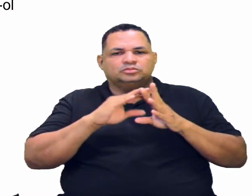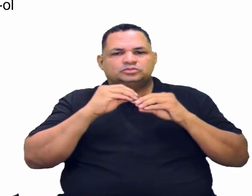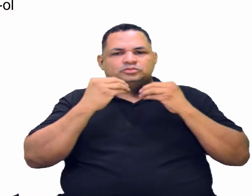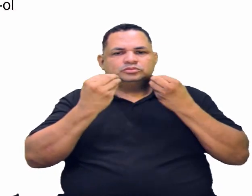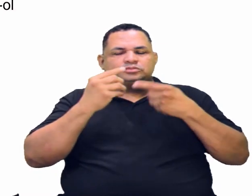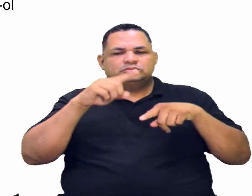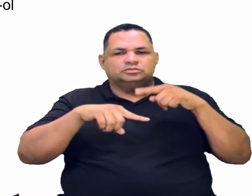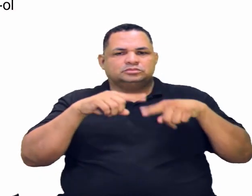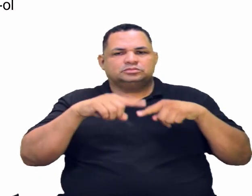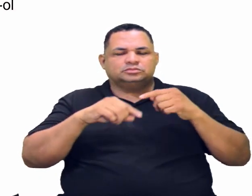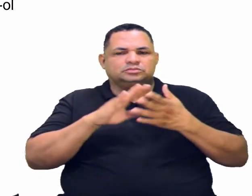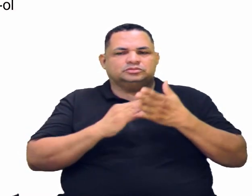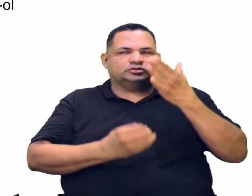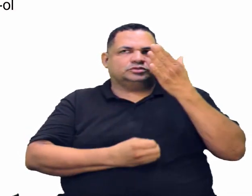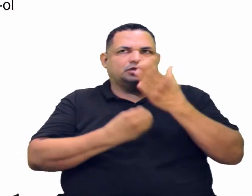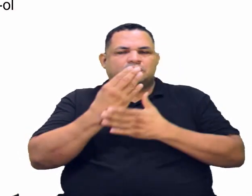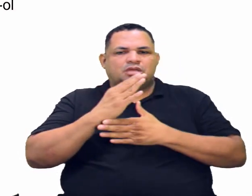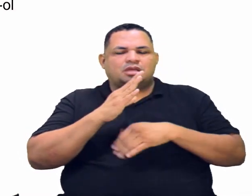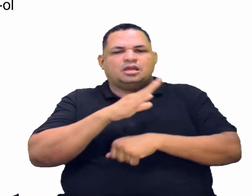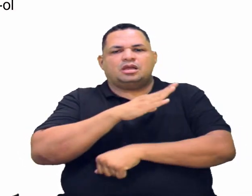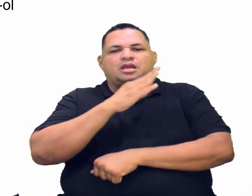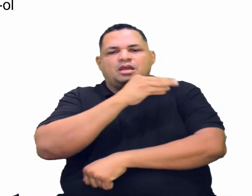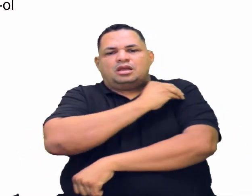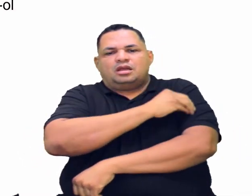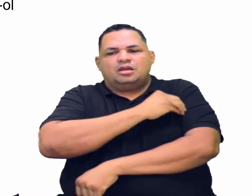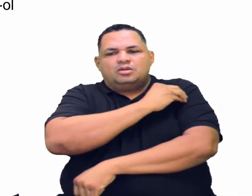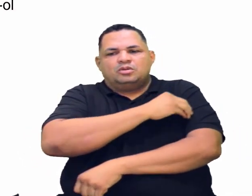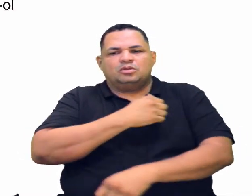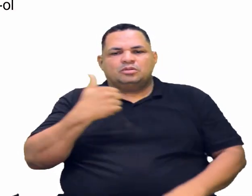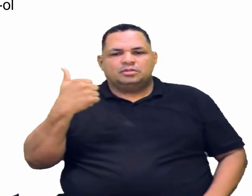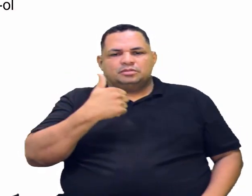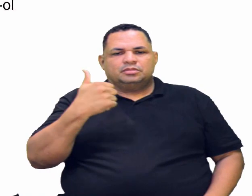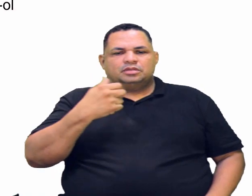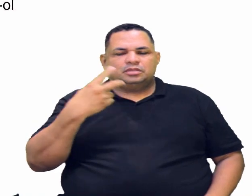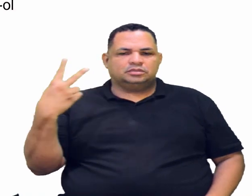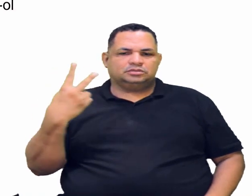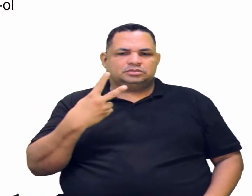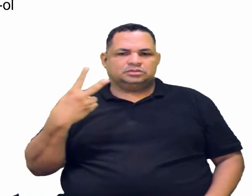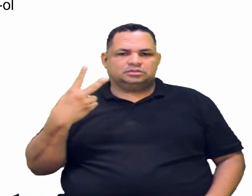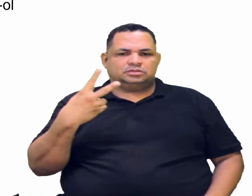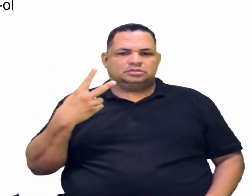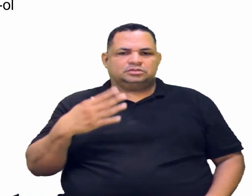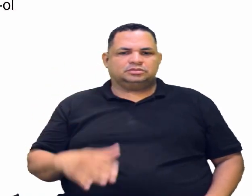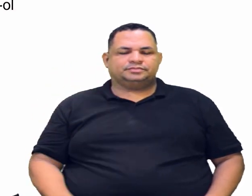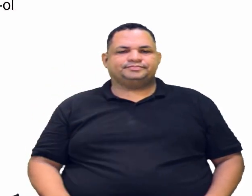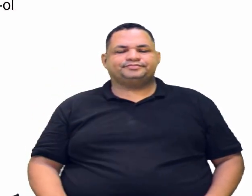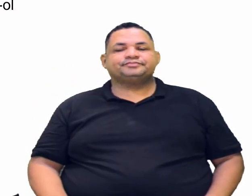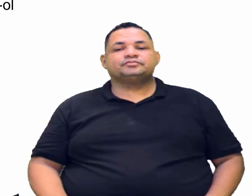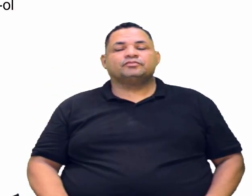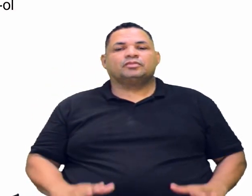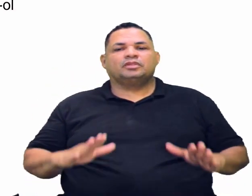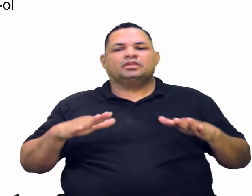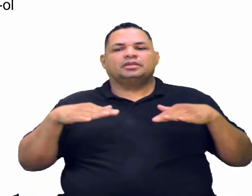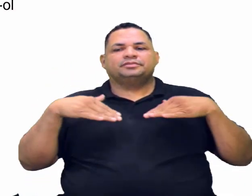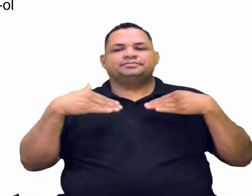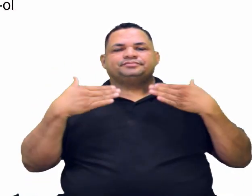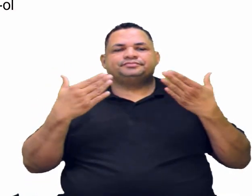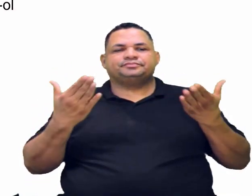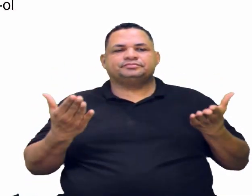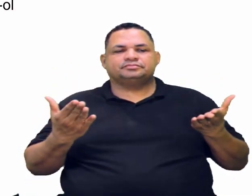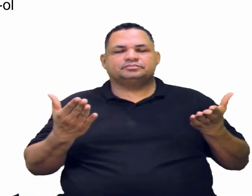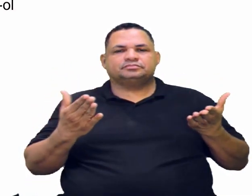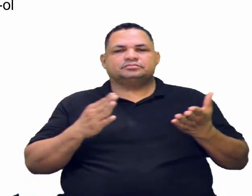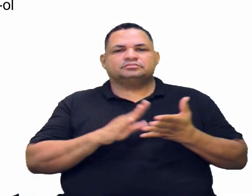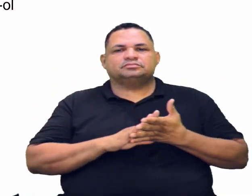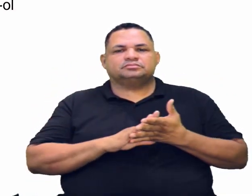Formando álcools do tipo primário ou secundário. Quando que ele vai formar álcool primário? Quando o aldeído que